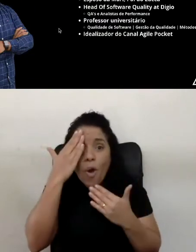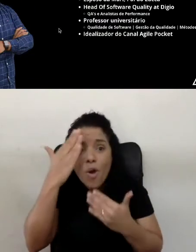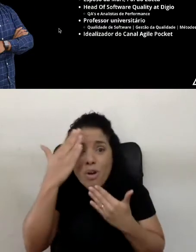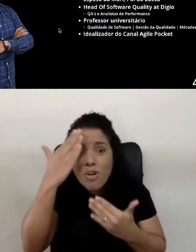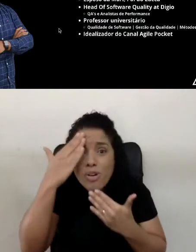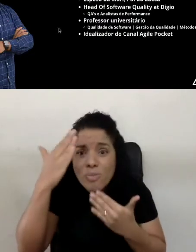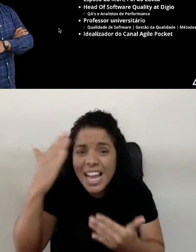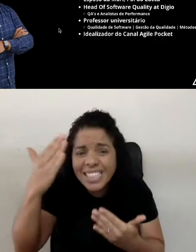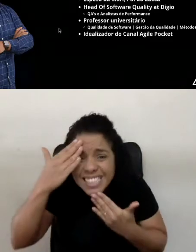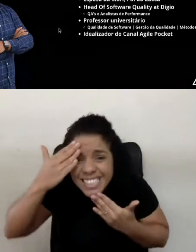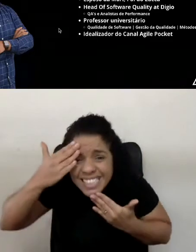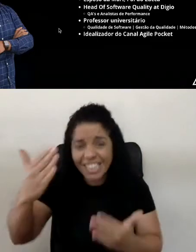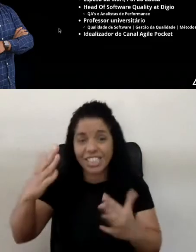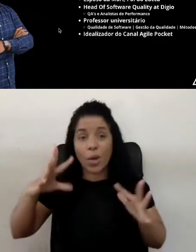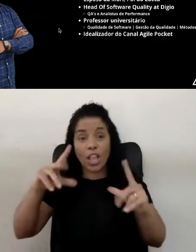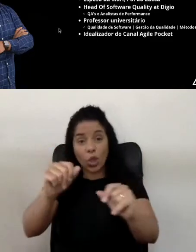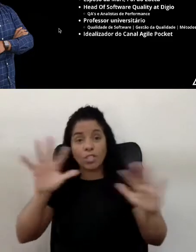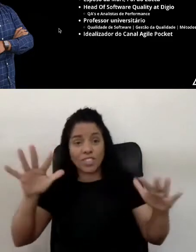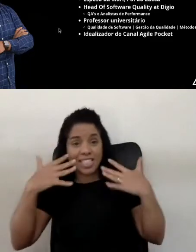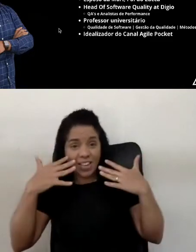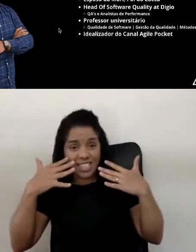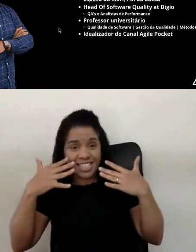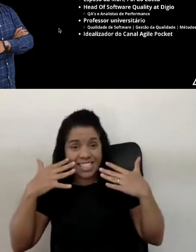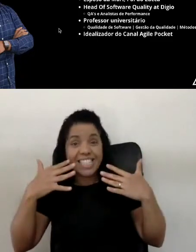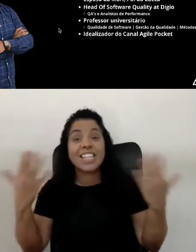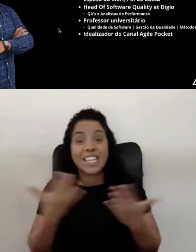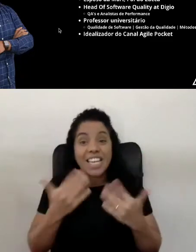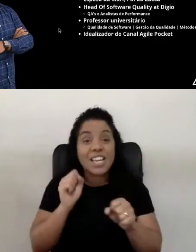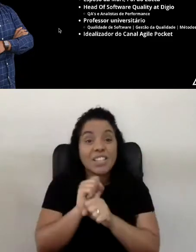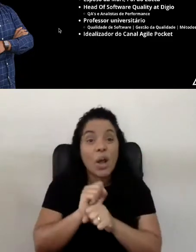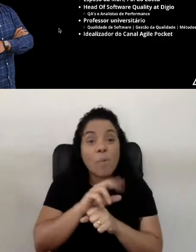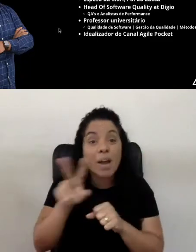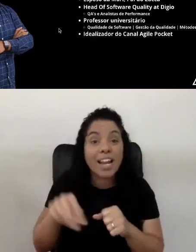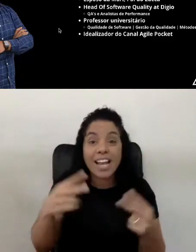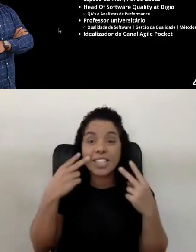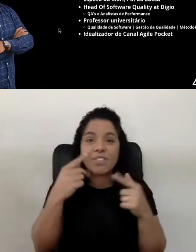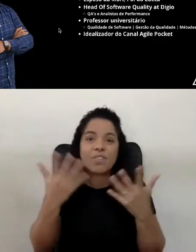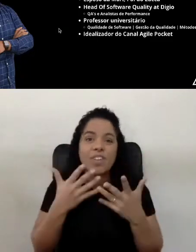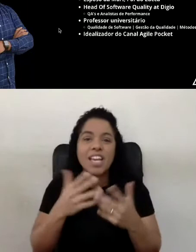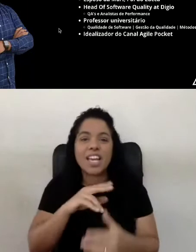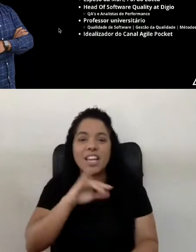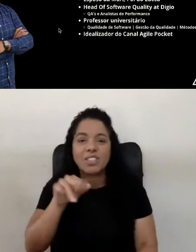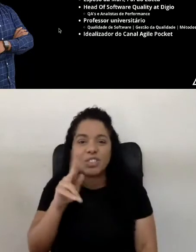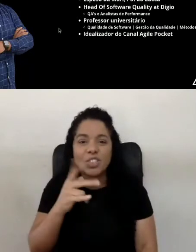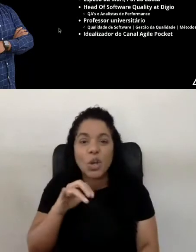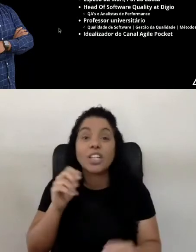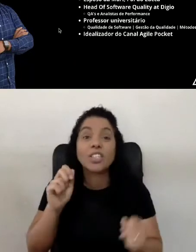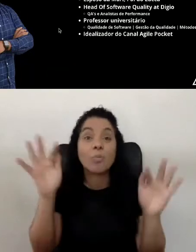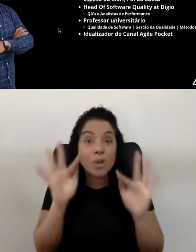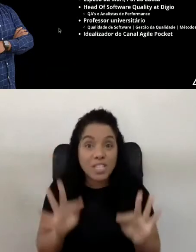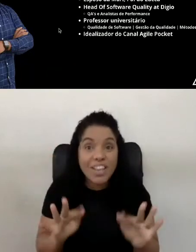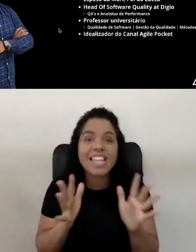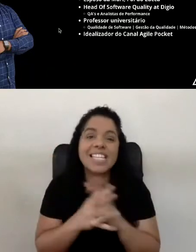gratidão a todos vocês que estão aqui assistindo, parando nesse momento aqui, ouvindo o Johnny aqui. Poxa, estou muito feliz.